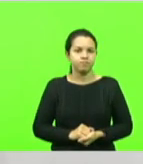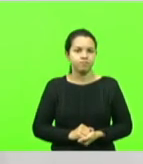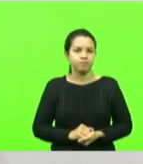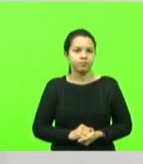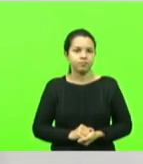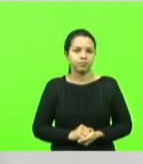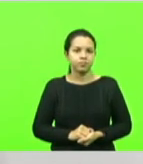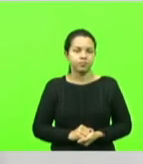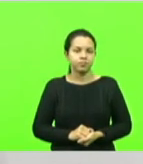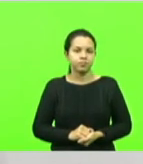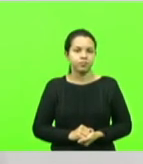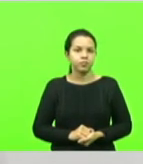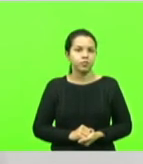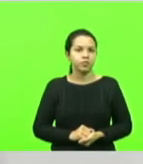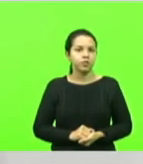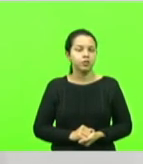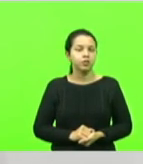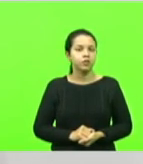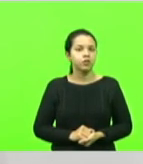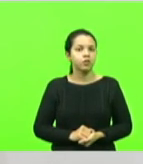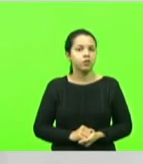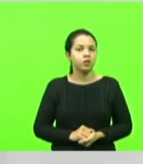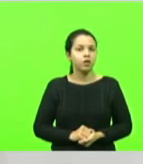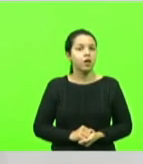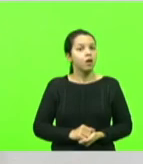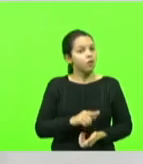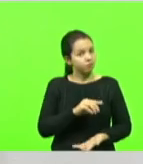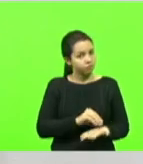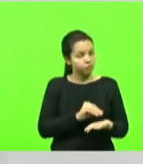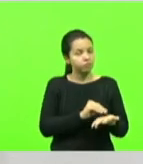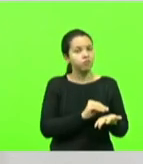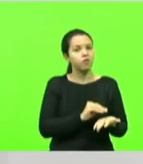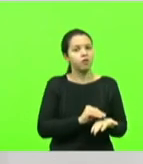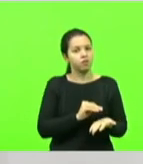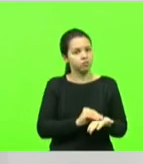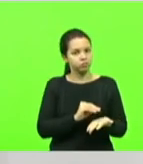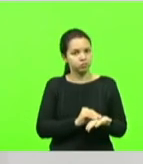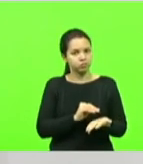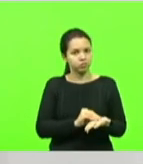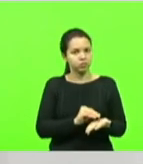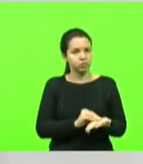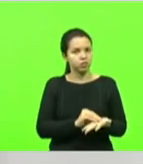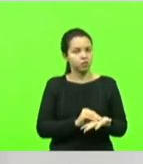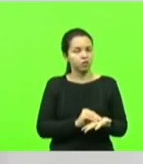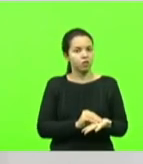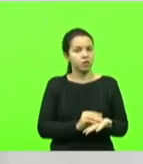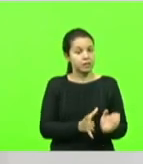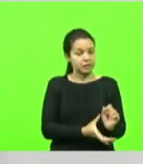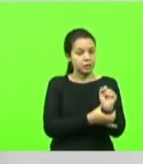E olha, olha só, pendente. Pendente. Não tem nada garantido.